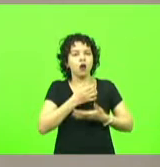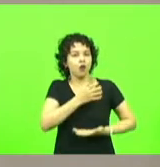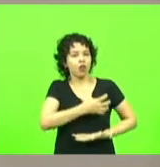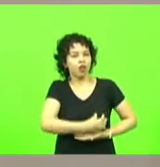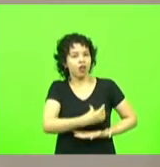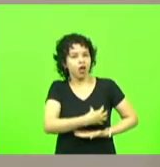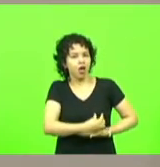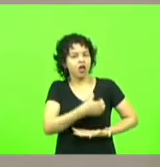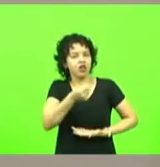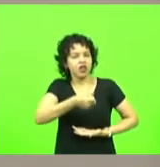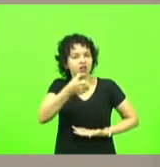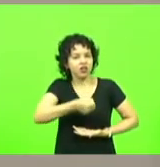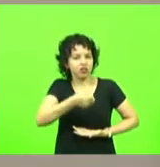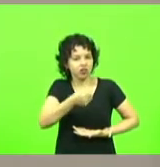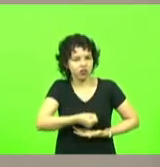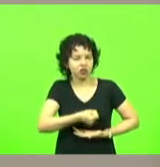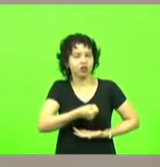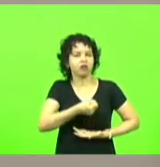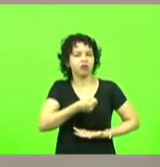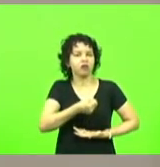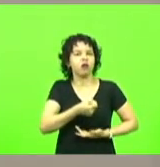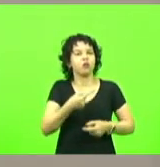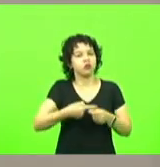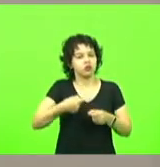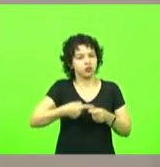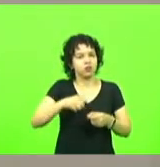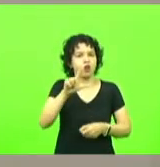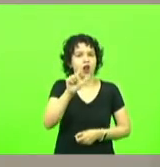município de Lauro Miller em discussão